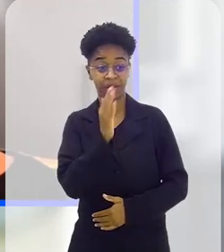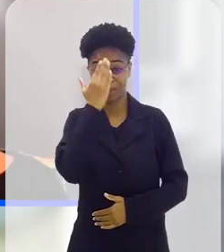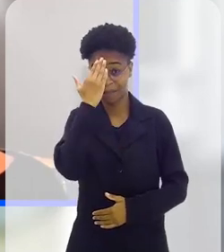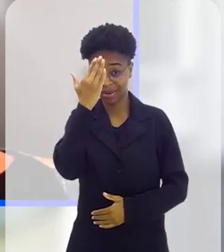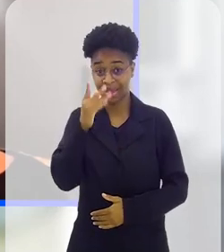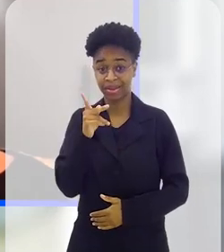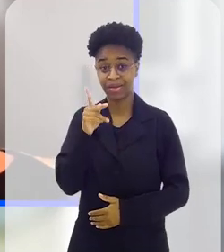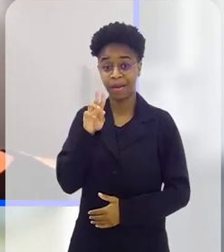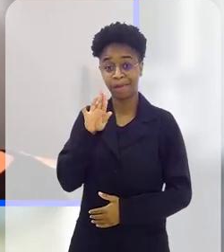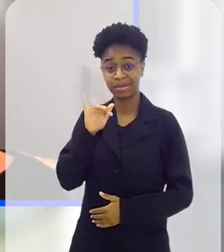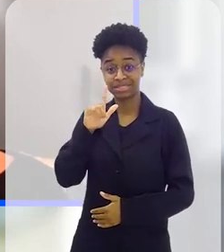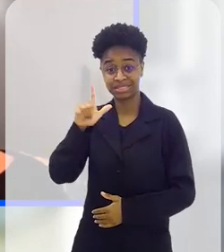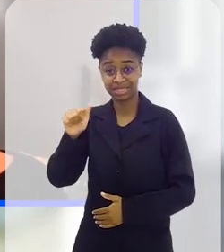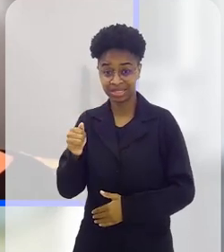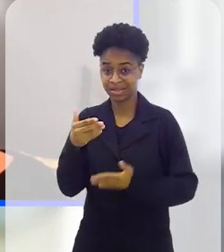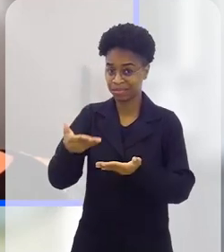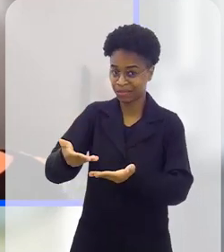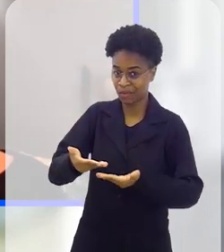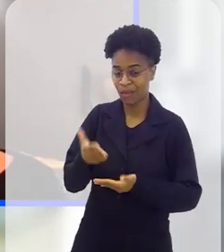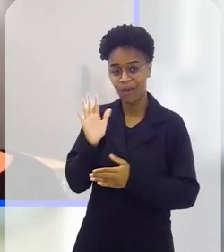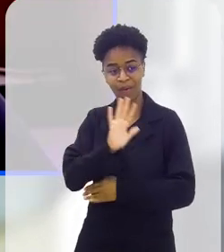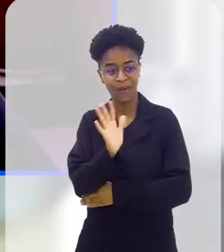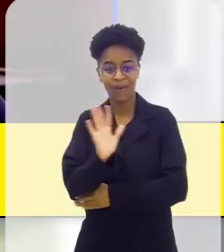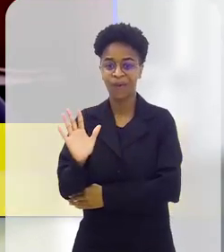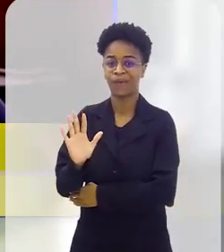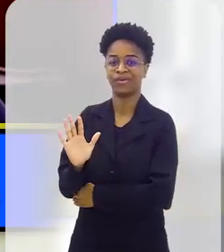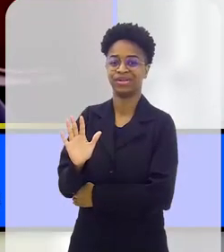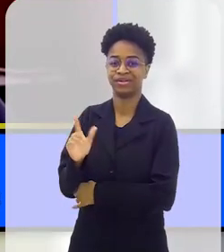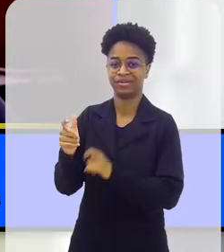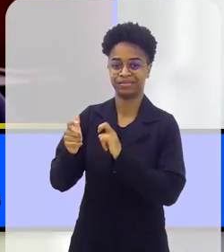Olá, obrigado, Priscila, pelo convite. Olá, doutora.